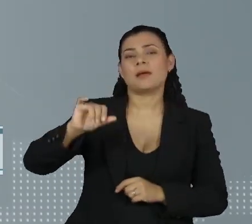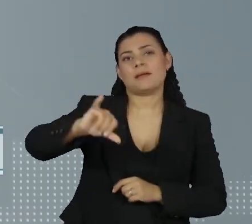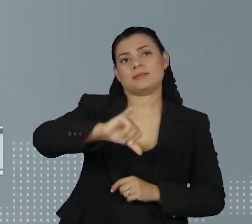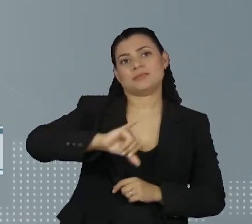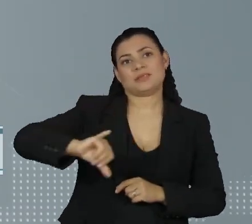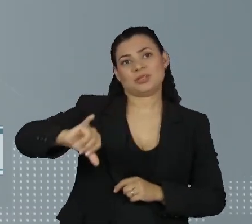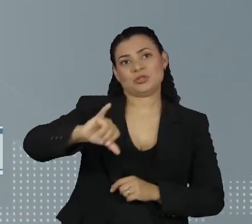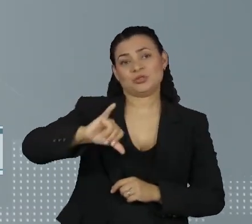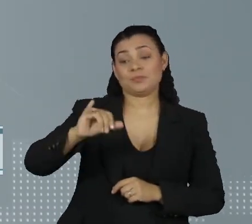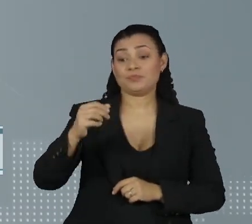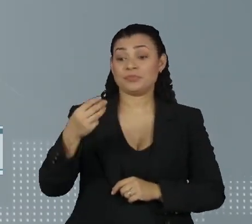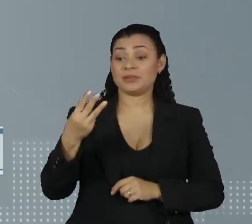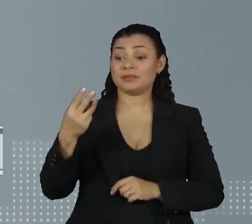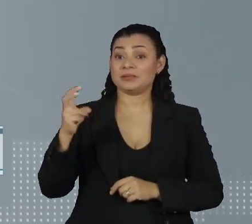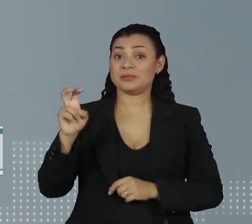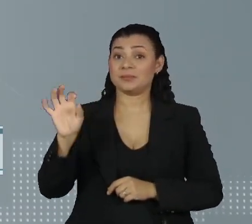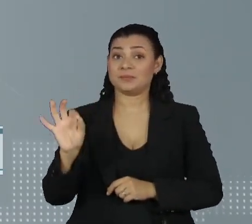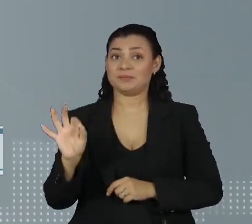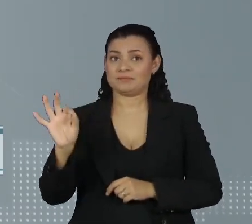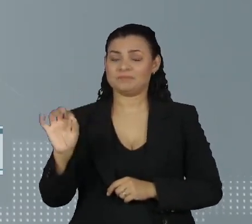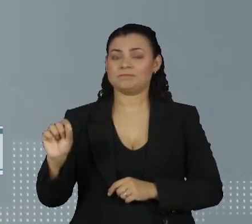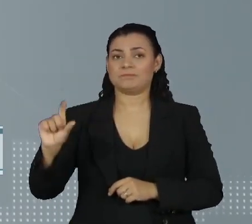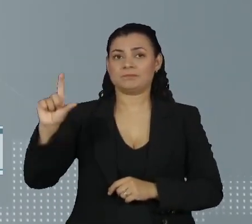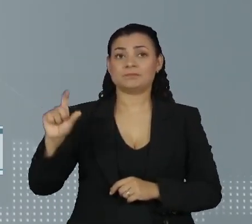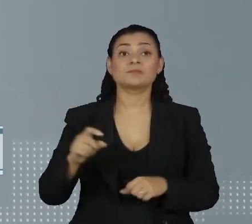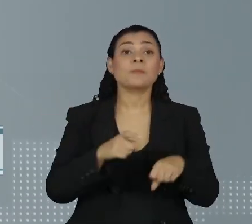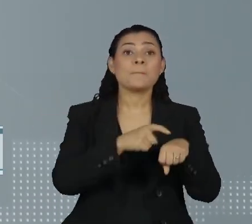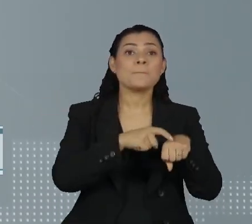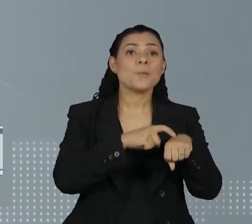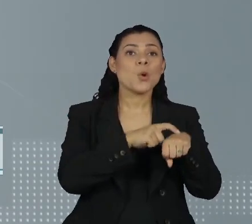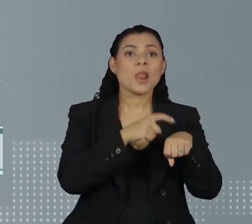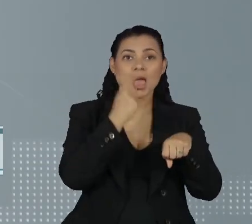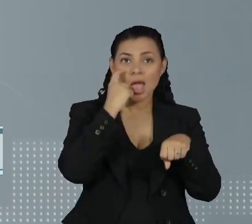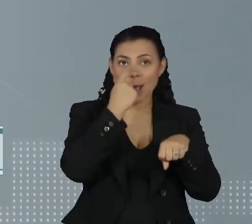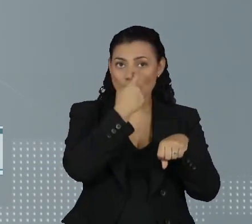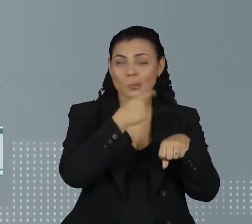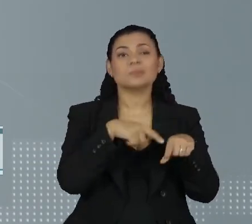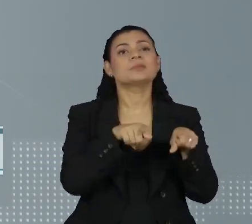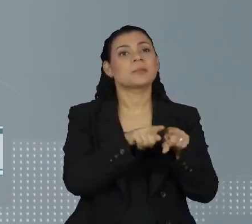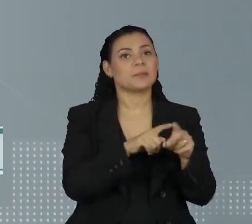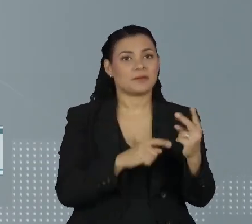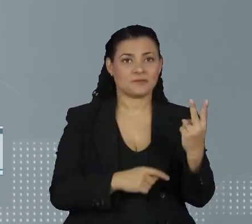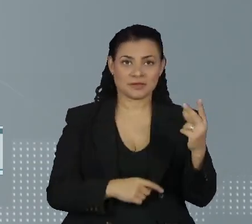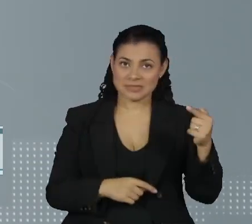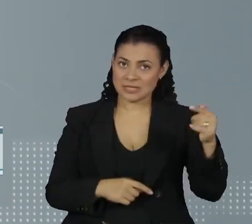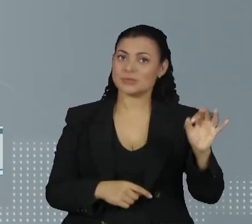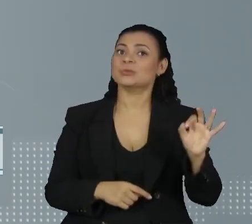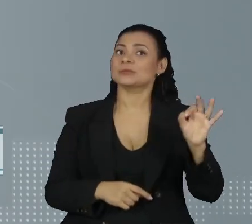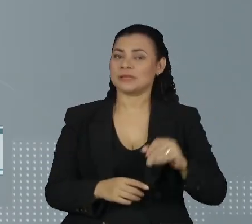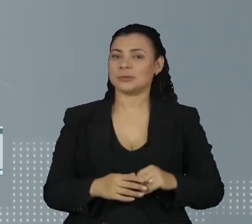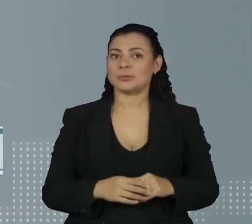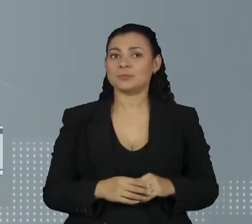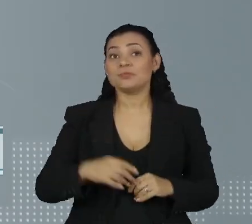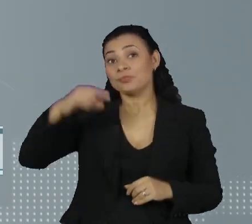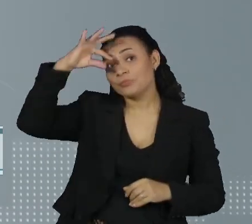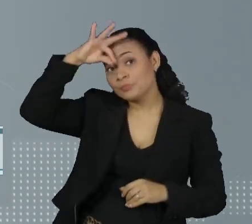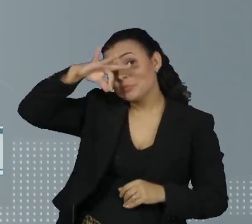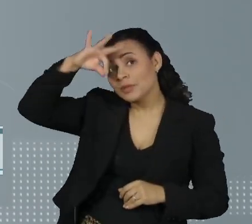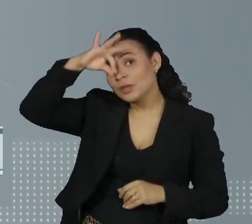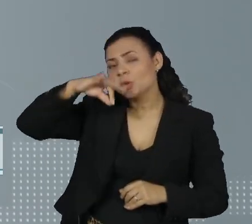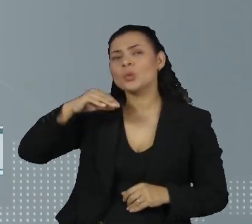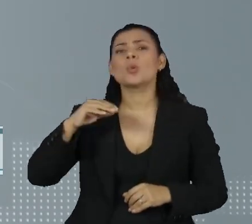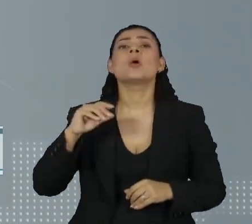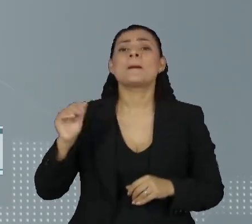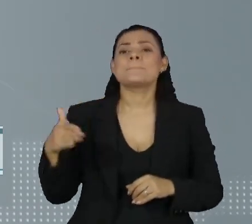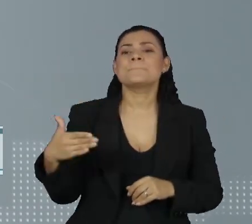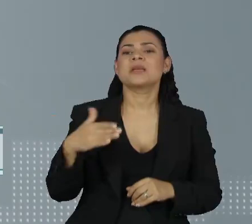oliva, 35%. Morangos aparecem em seguida, com 27%. Peru e bacalhau acumulam